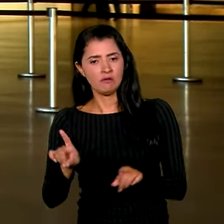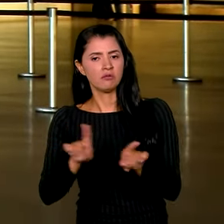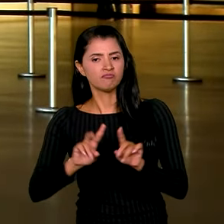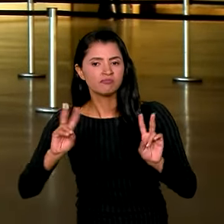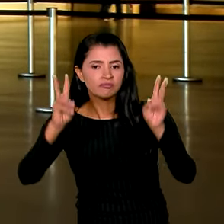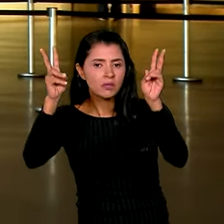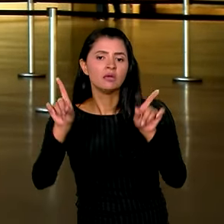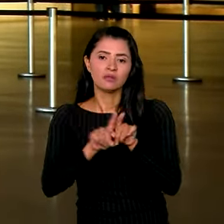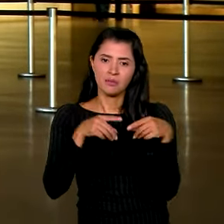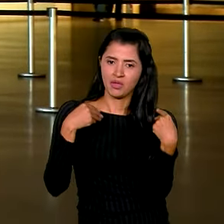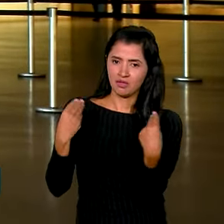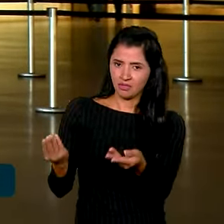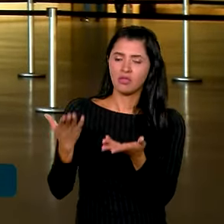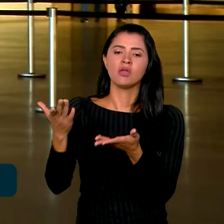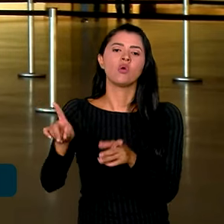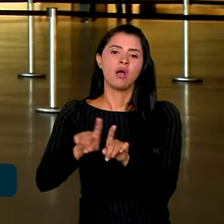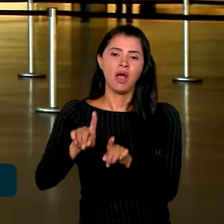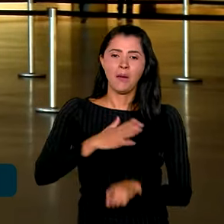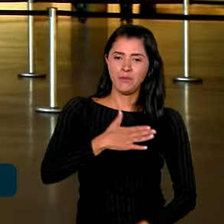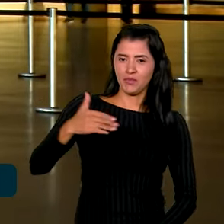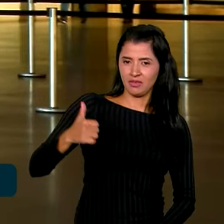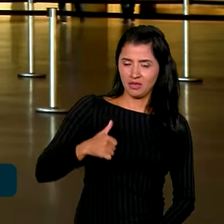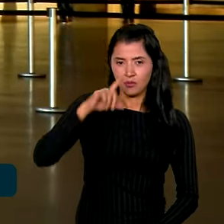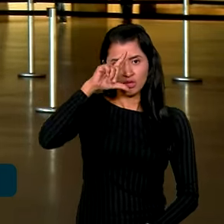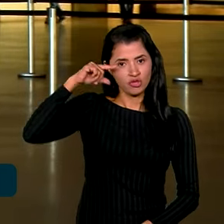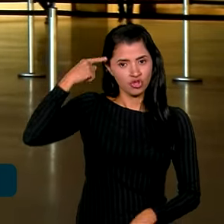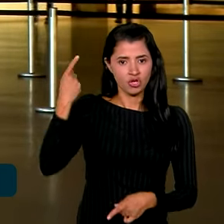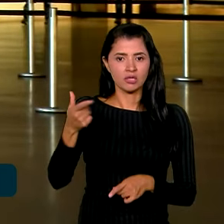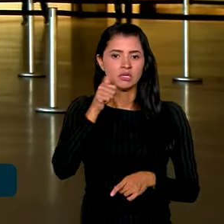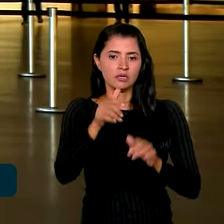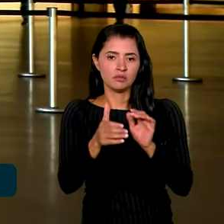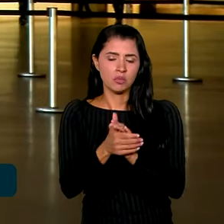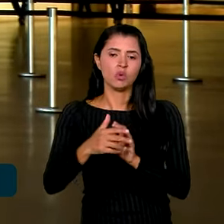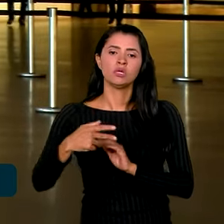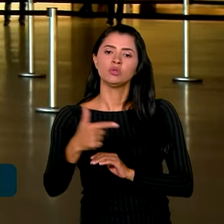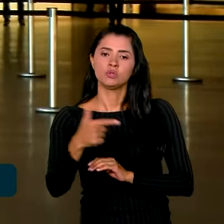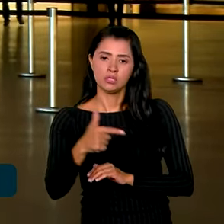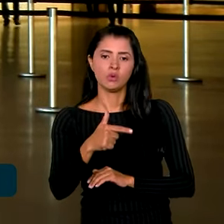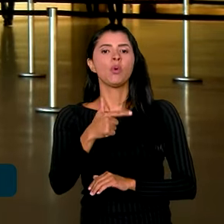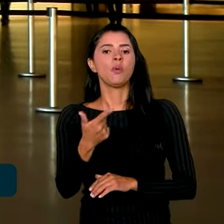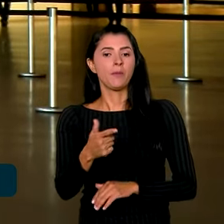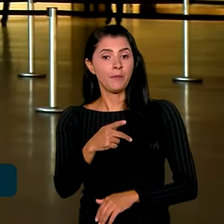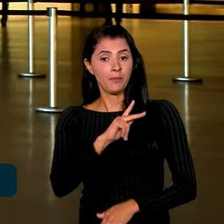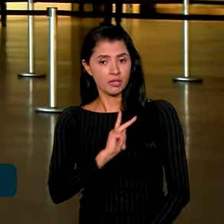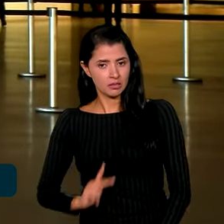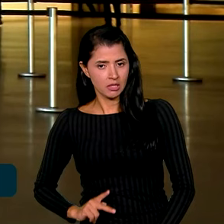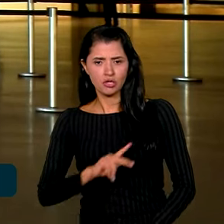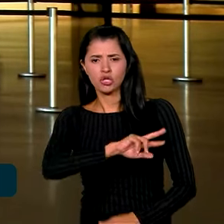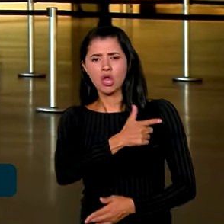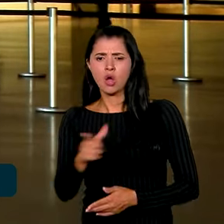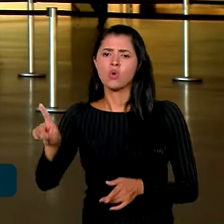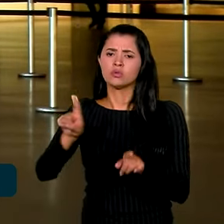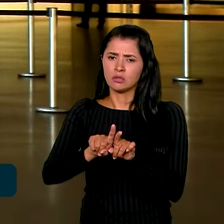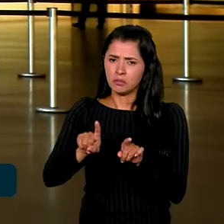conferiu a honraria à primeira-dama, Janja Alu Alckmin, esposa do vice-presidente Geraldo Alckmin, a diversas autoridades